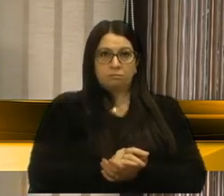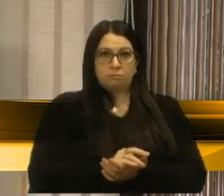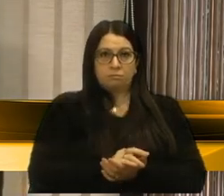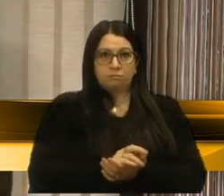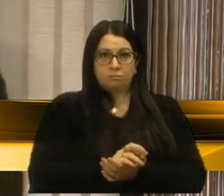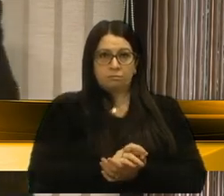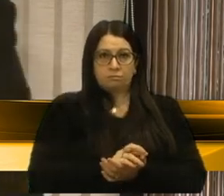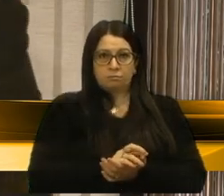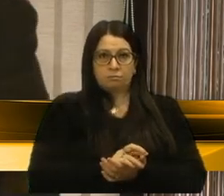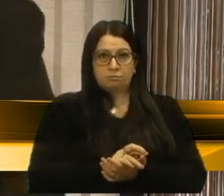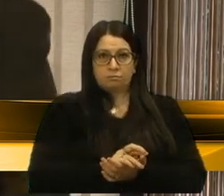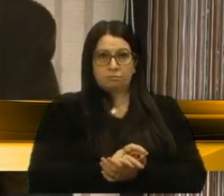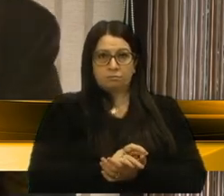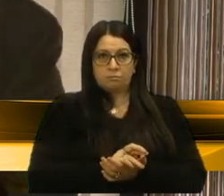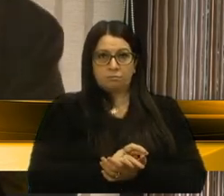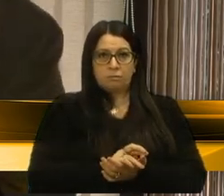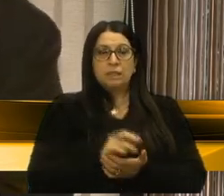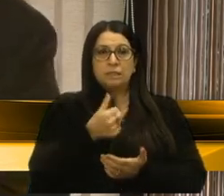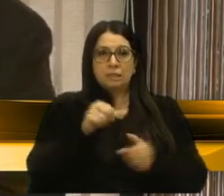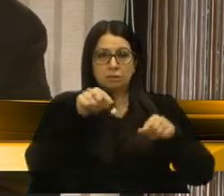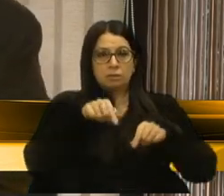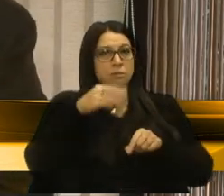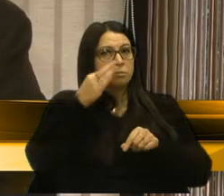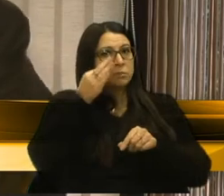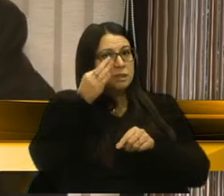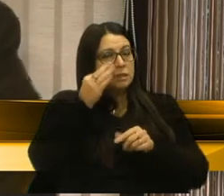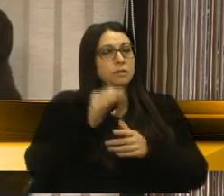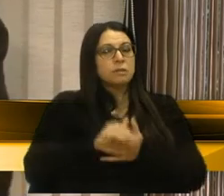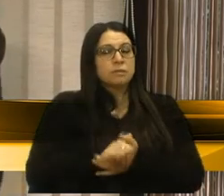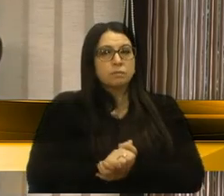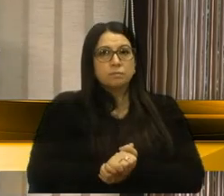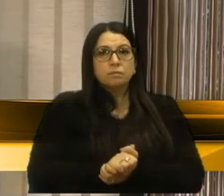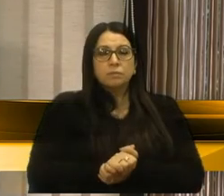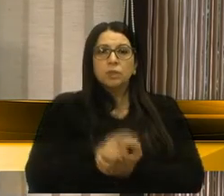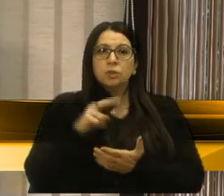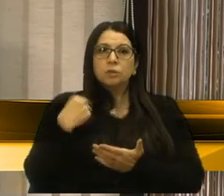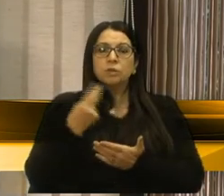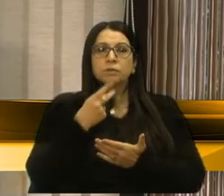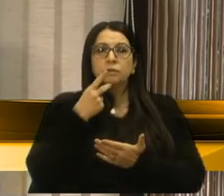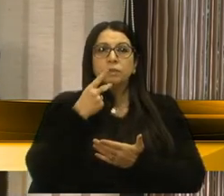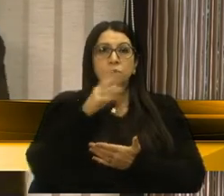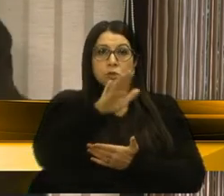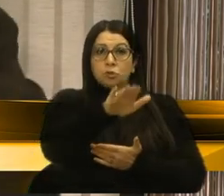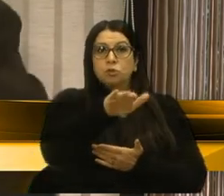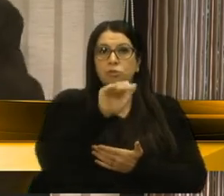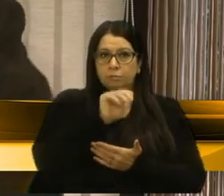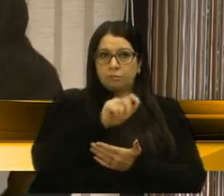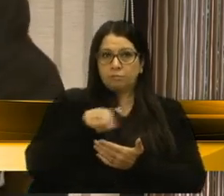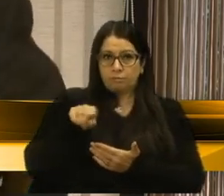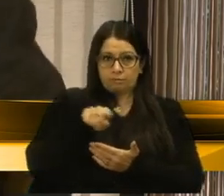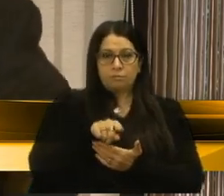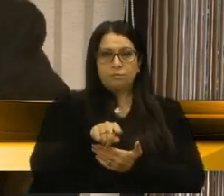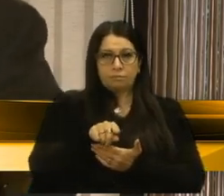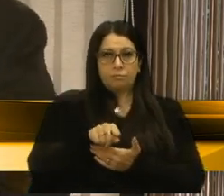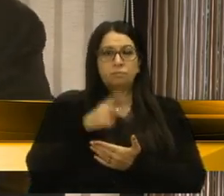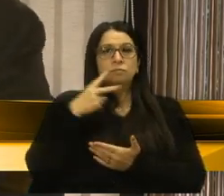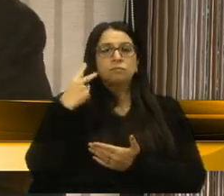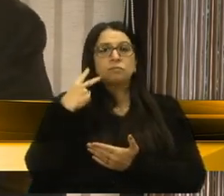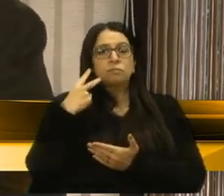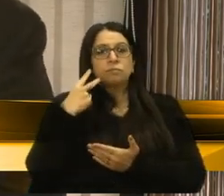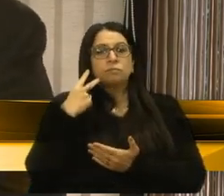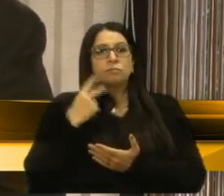dia, já responderam que estariam aqui presentes. Então, nós queremos fazer esse chamamento, para que vereadores,